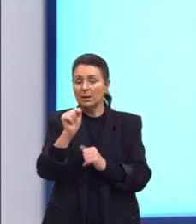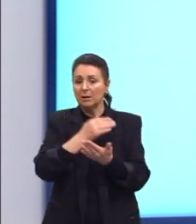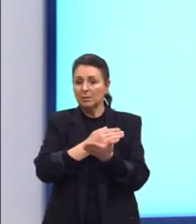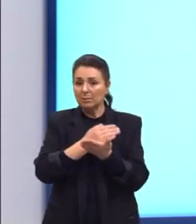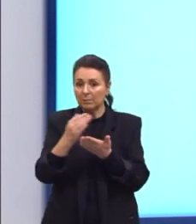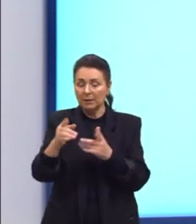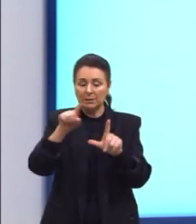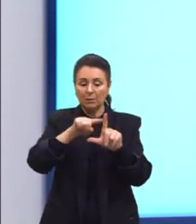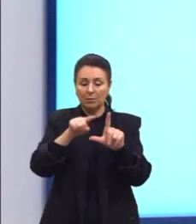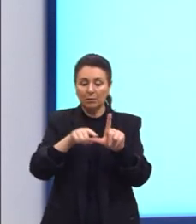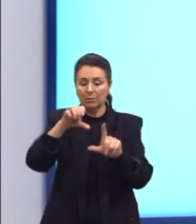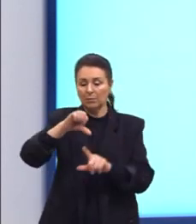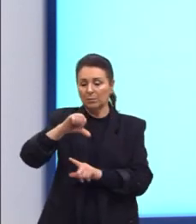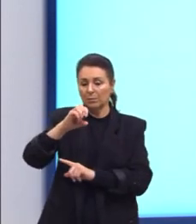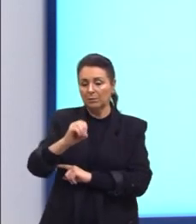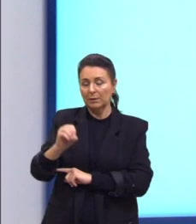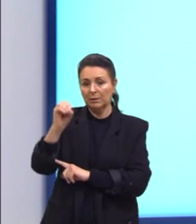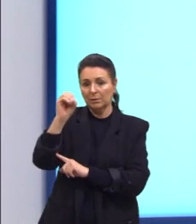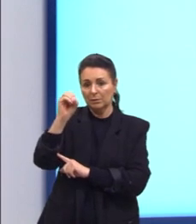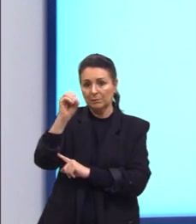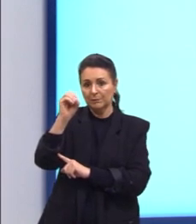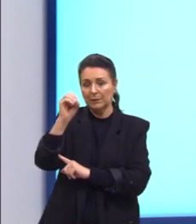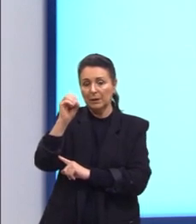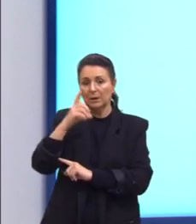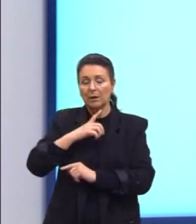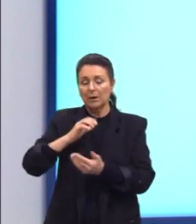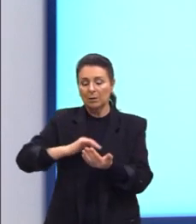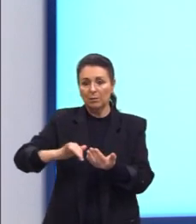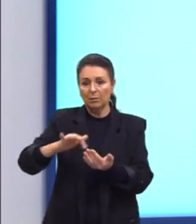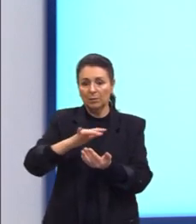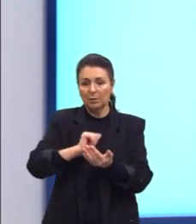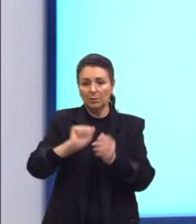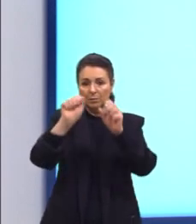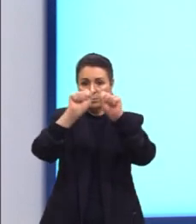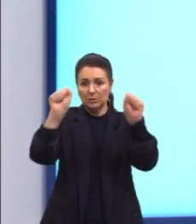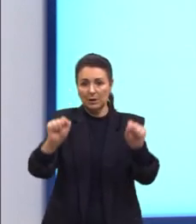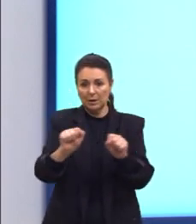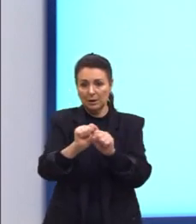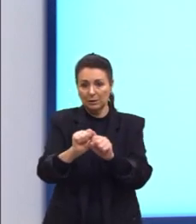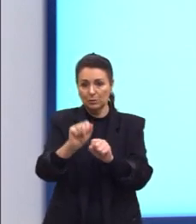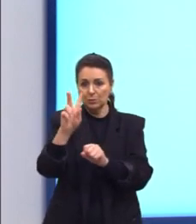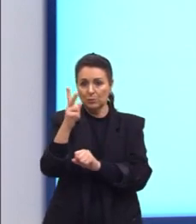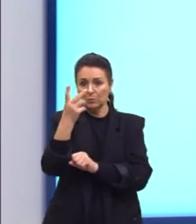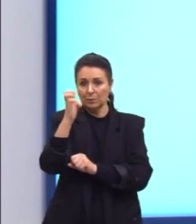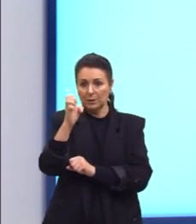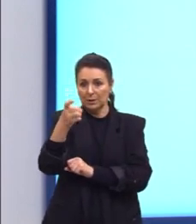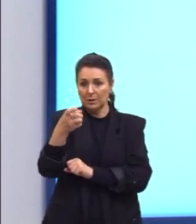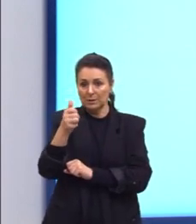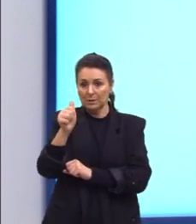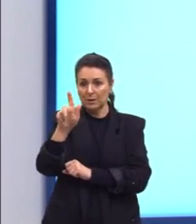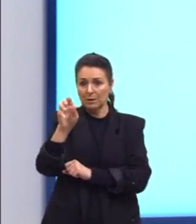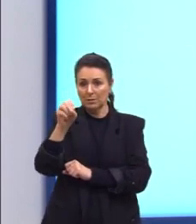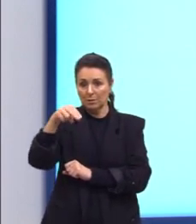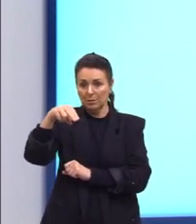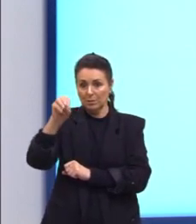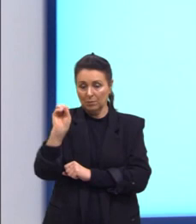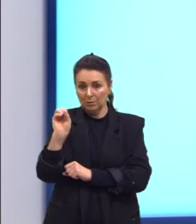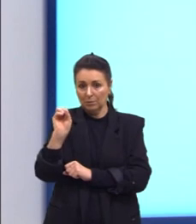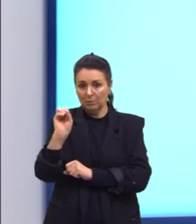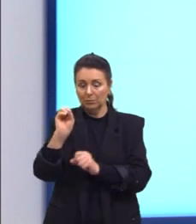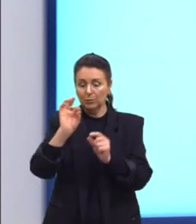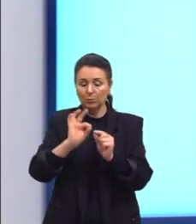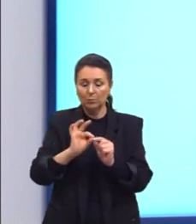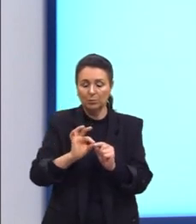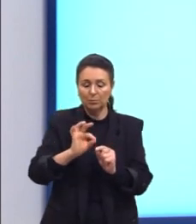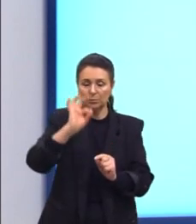graus. Nós vimos no cálculo da área de um hexágono que nós precisávamos desse pedacinho que nós chamamos de altura